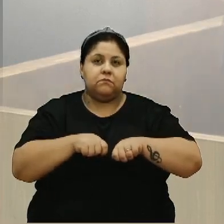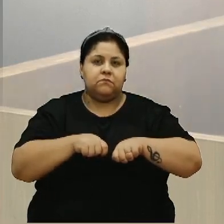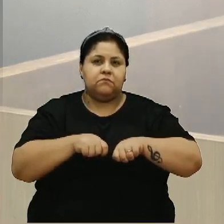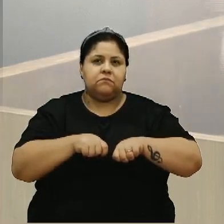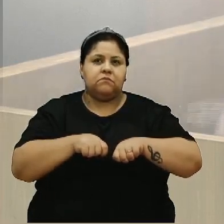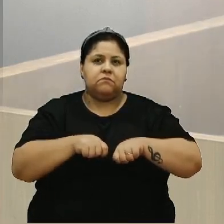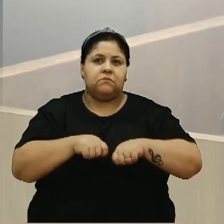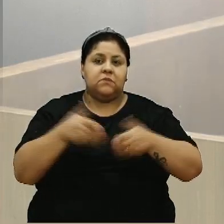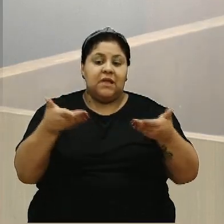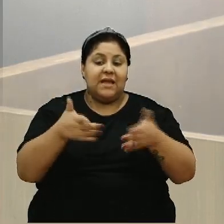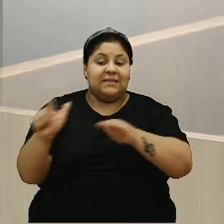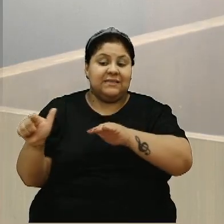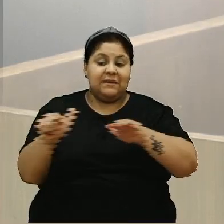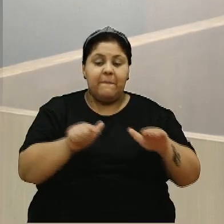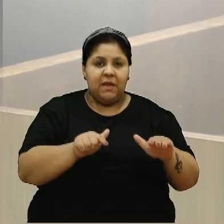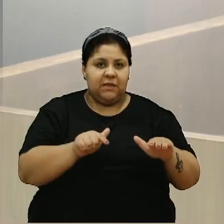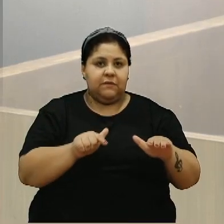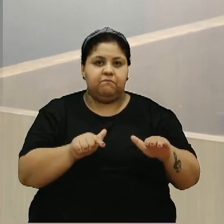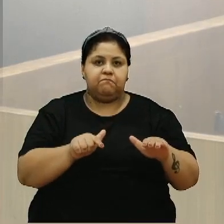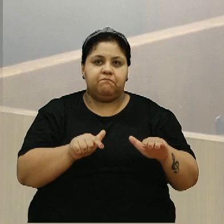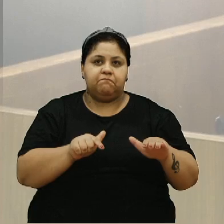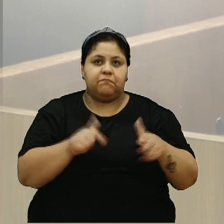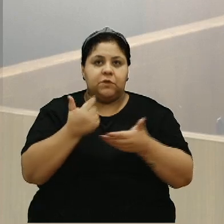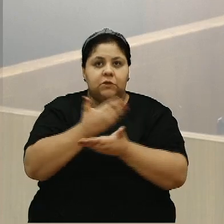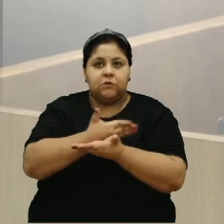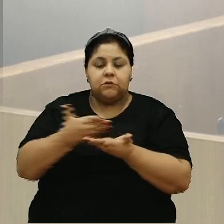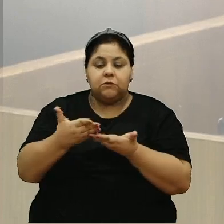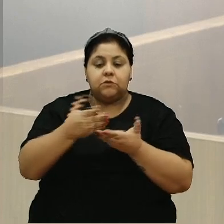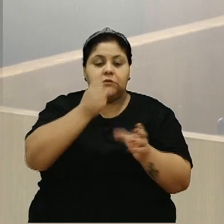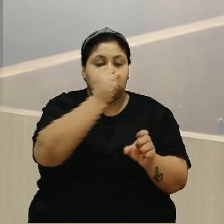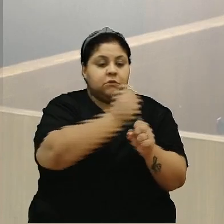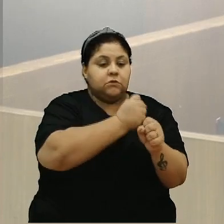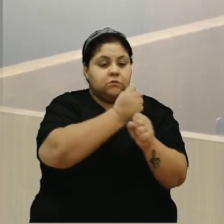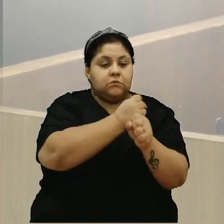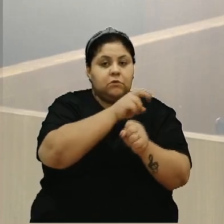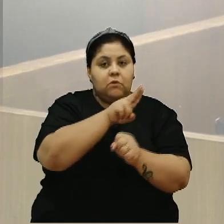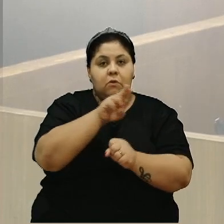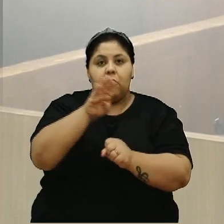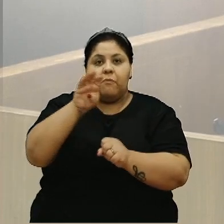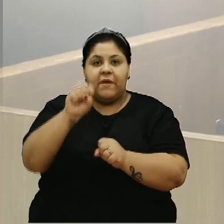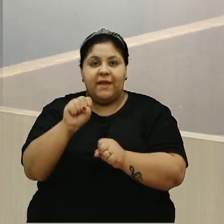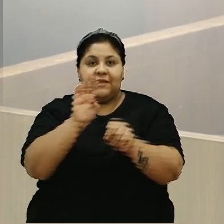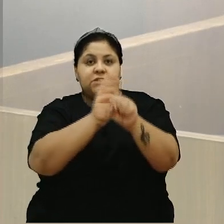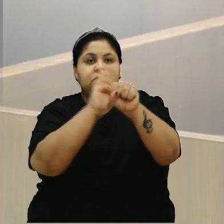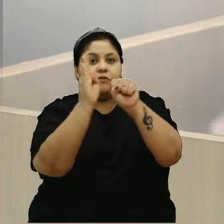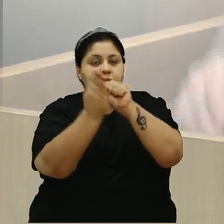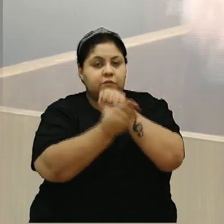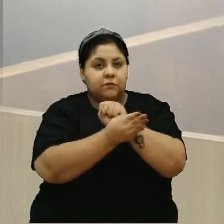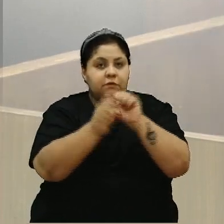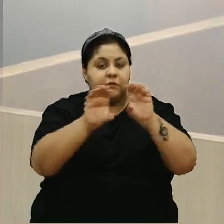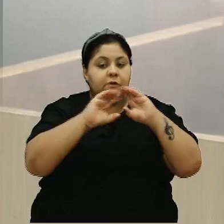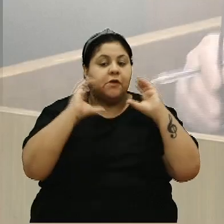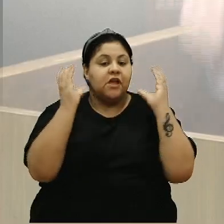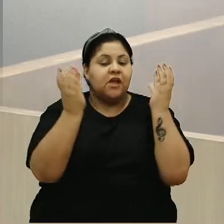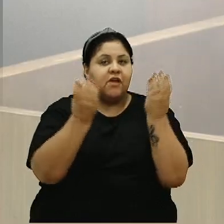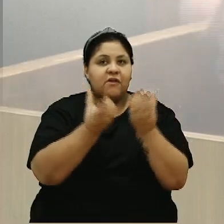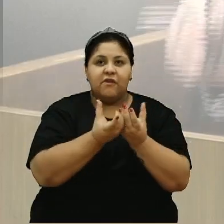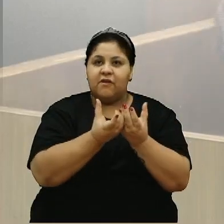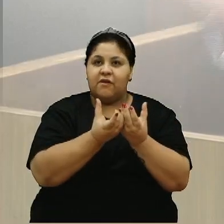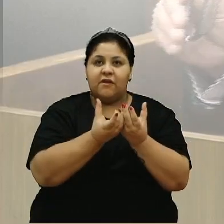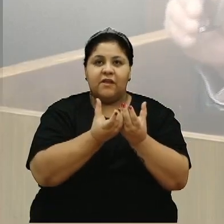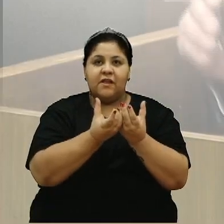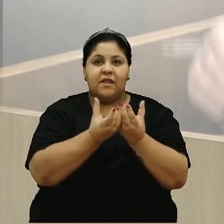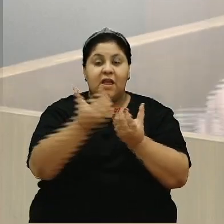essa semana inicie a reforma da UBS do Centenário. Uma parte, vereador. A comunidade não